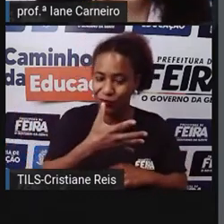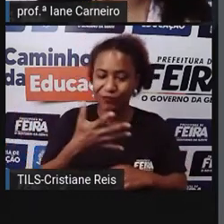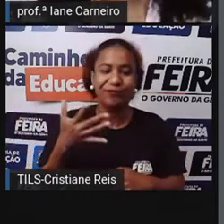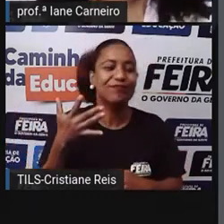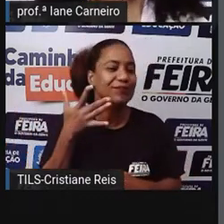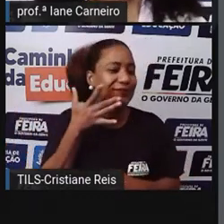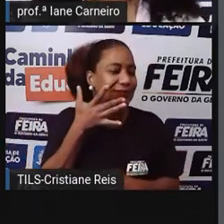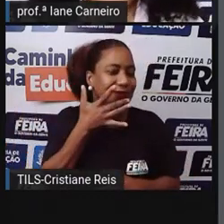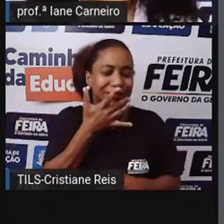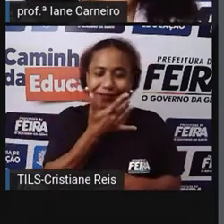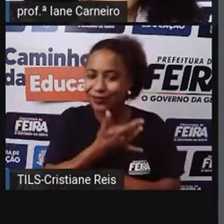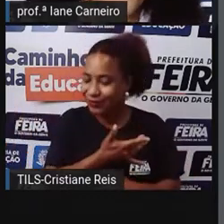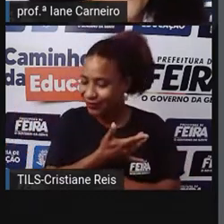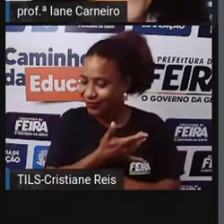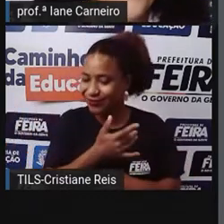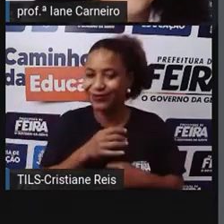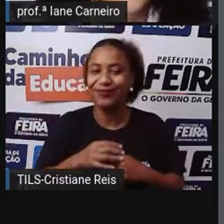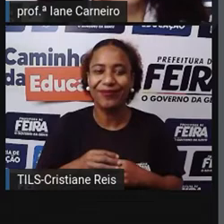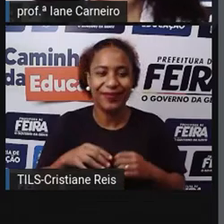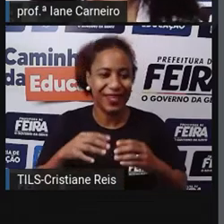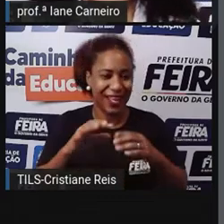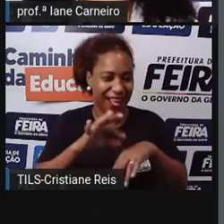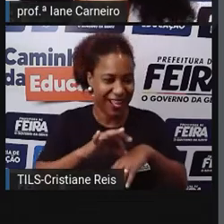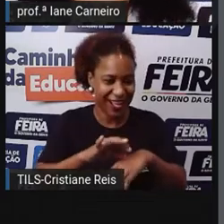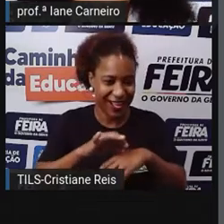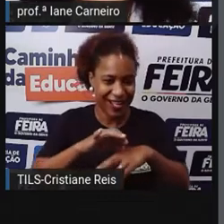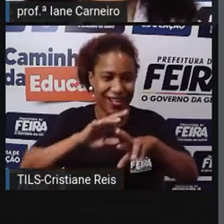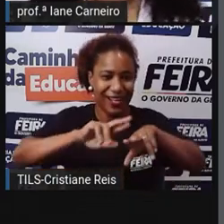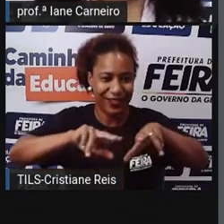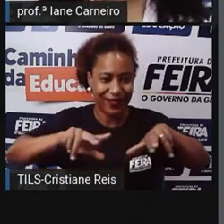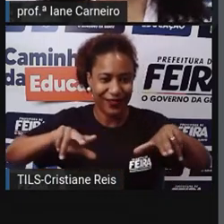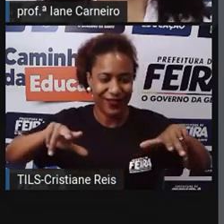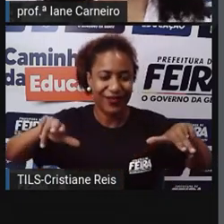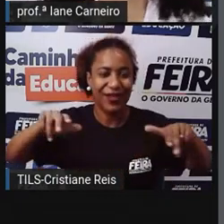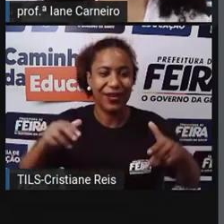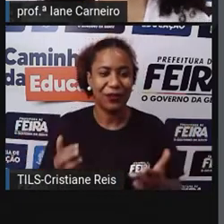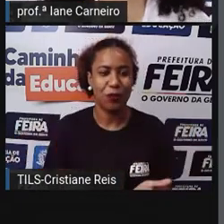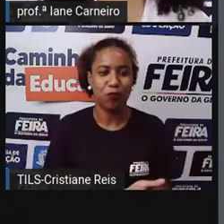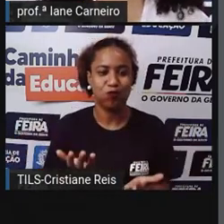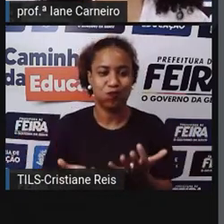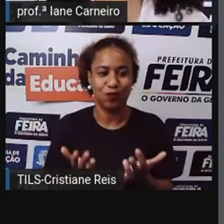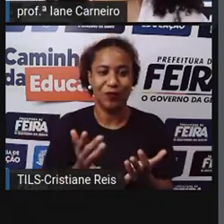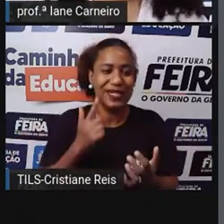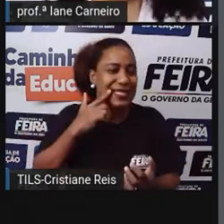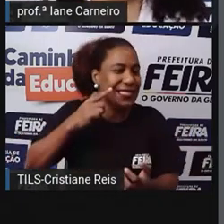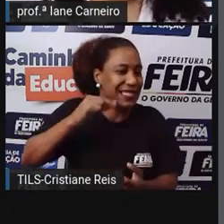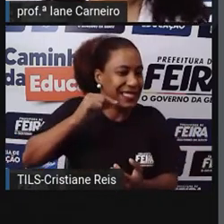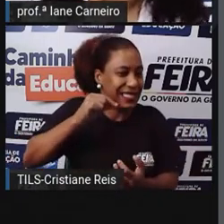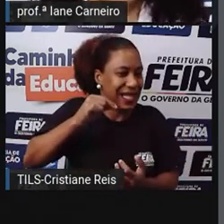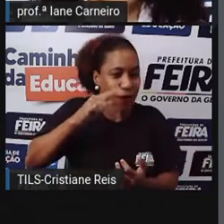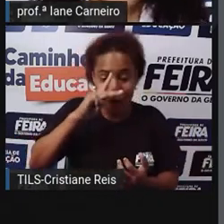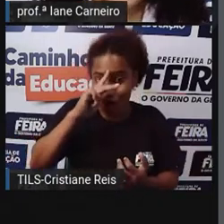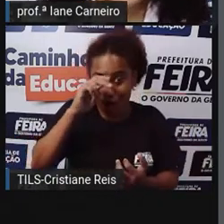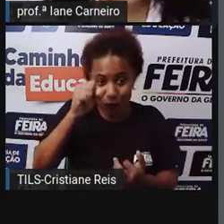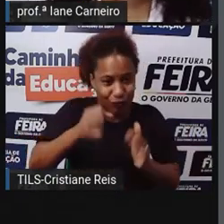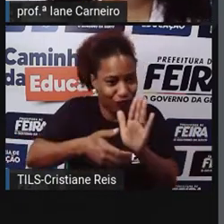Deixaram as carnes de molho desde a véspera Para não ficar muito salgada